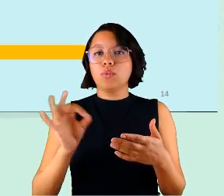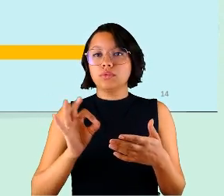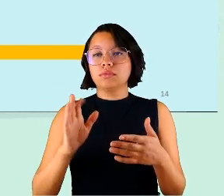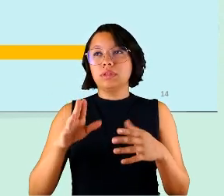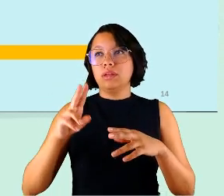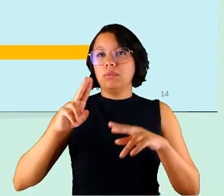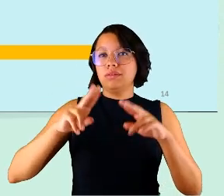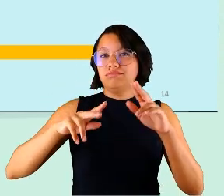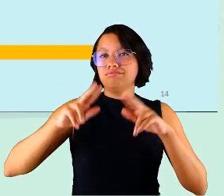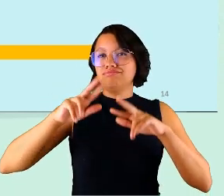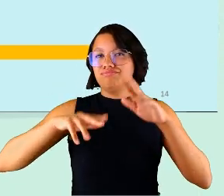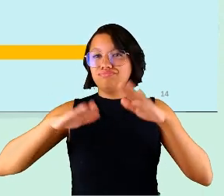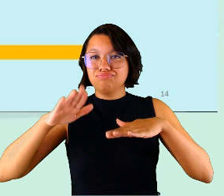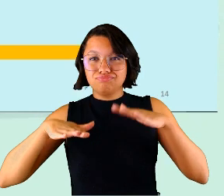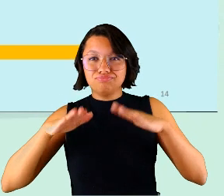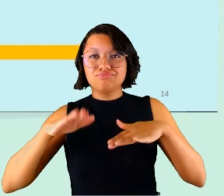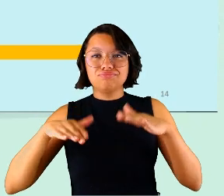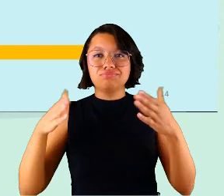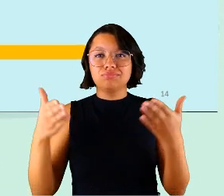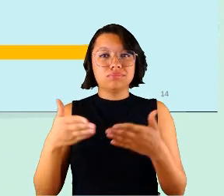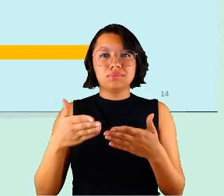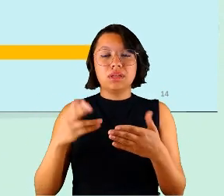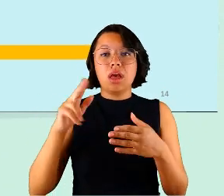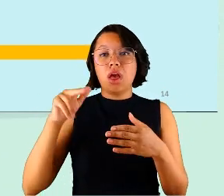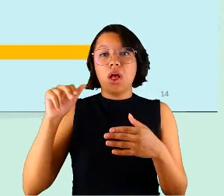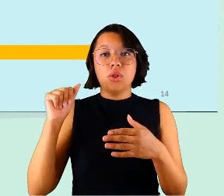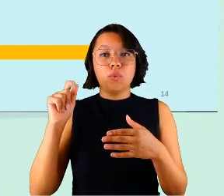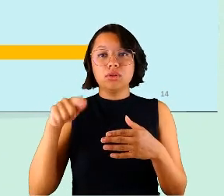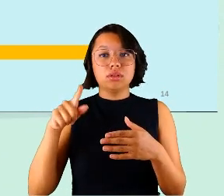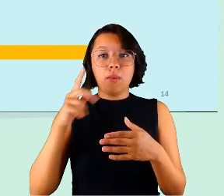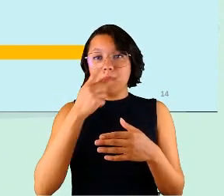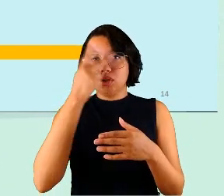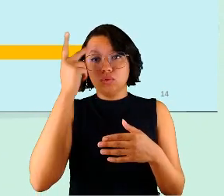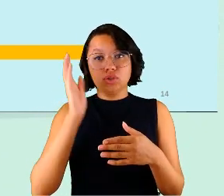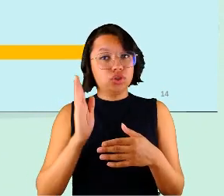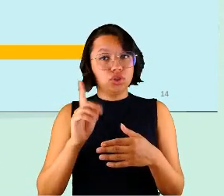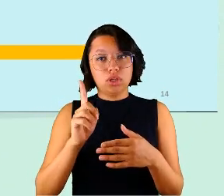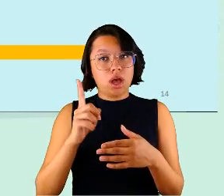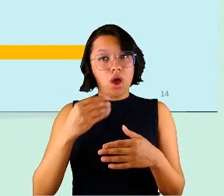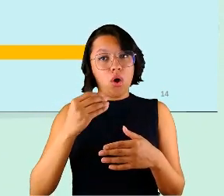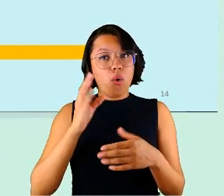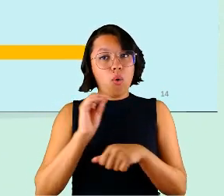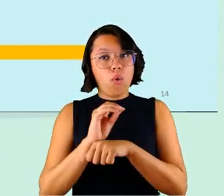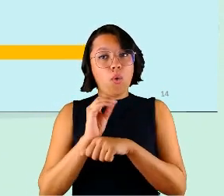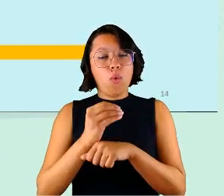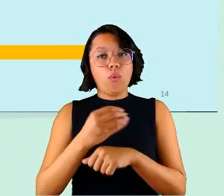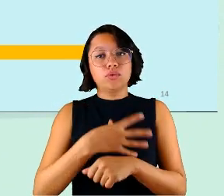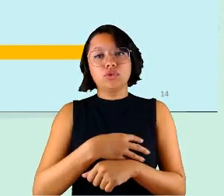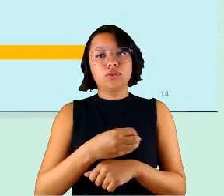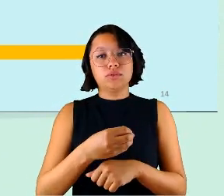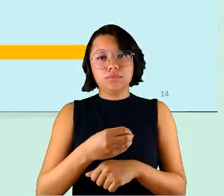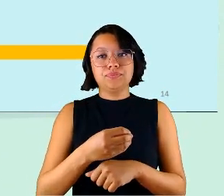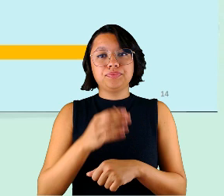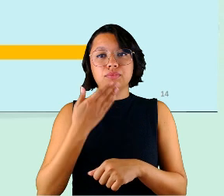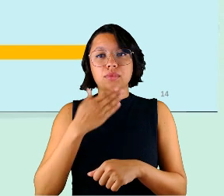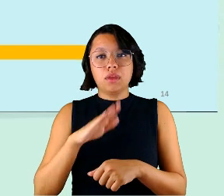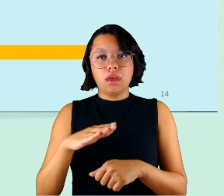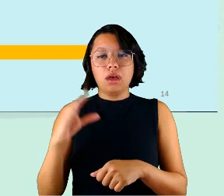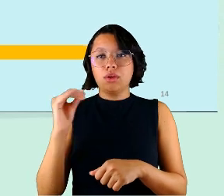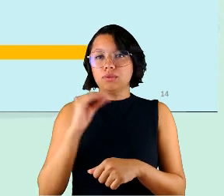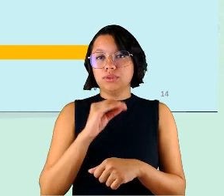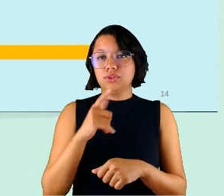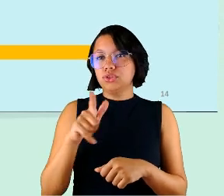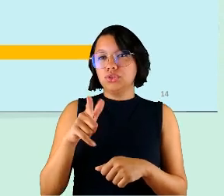variabilidade aqui né e nunca são pessoas que já não cuidam de crianças e adolescentes que já não tem mais esses filhos